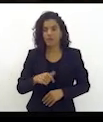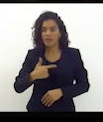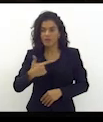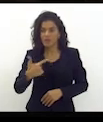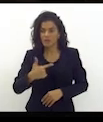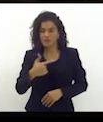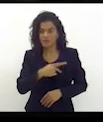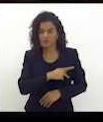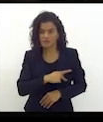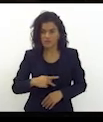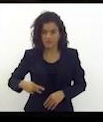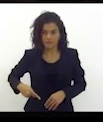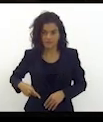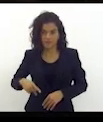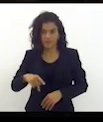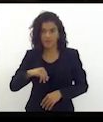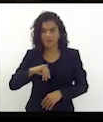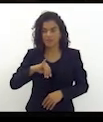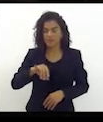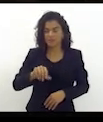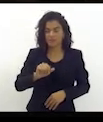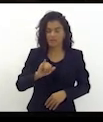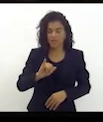-presidente deputado Jari